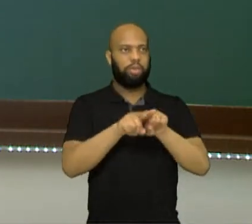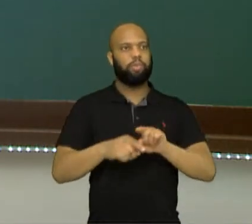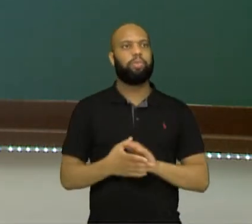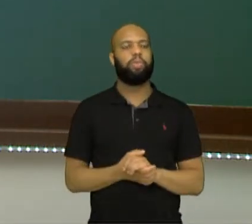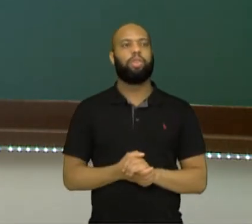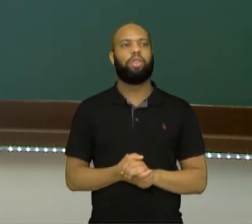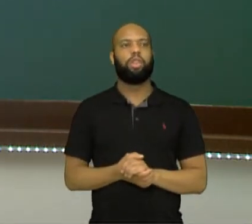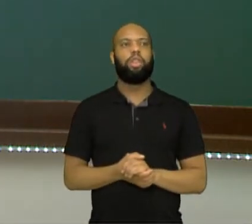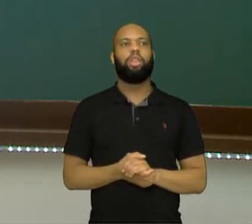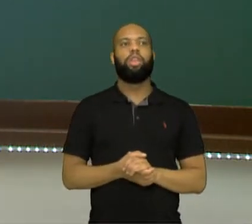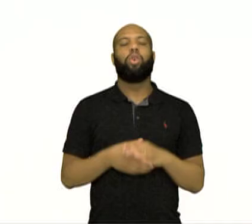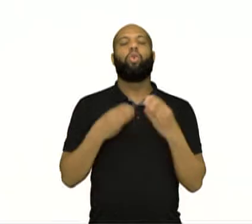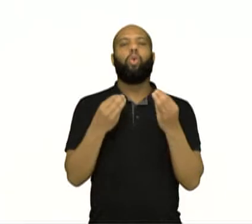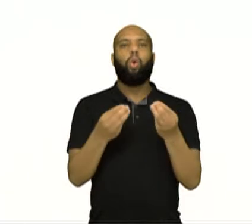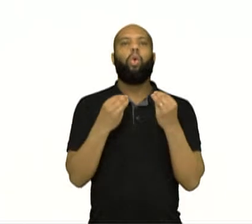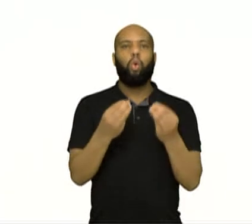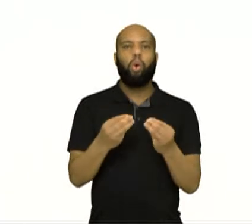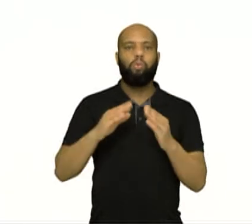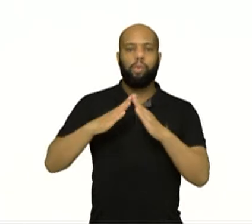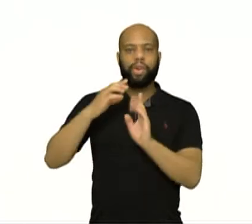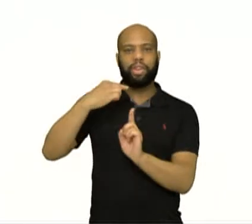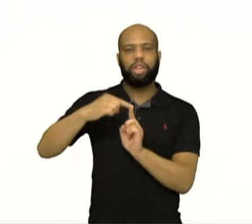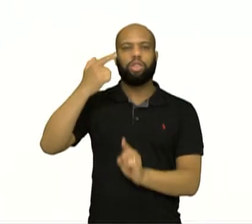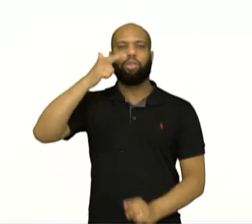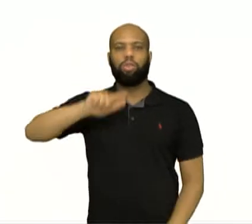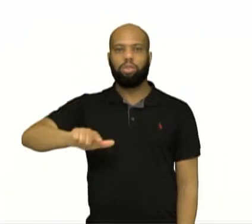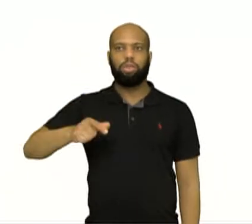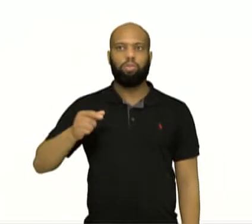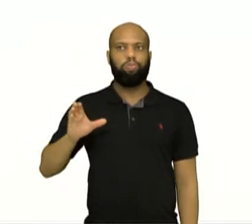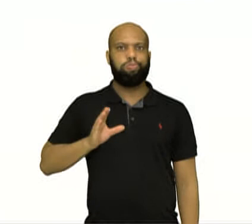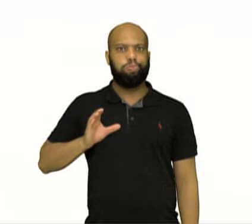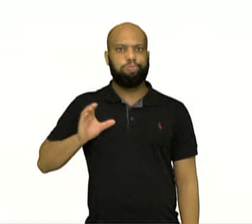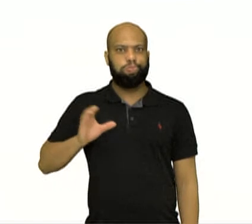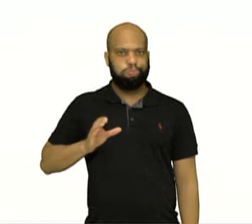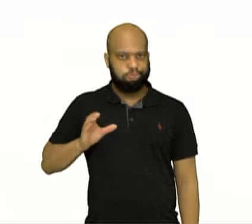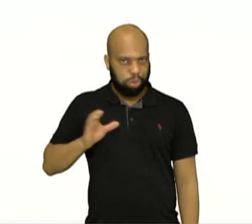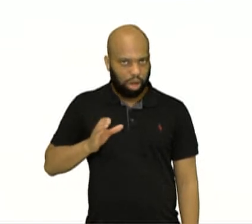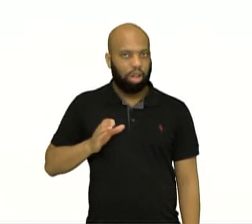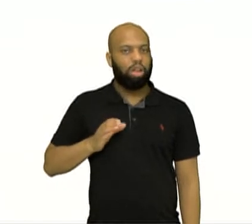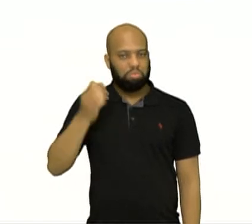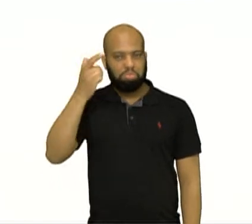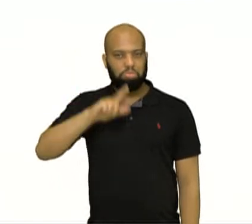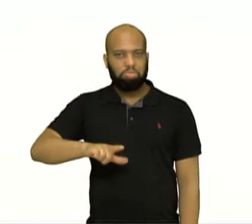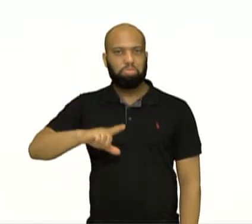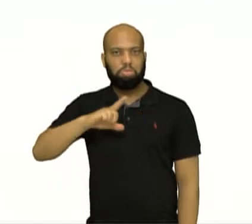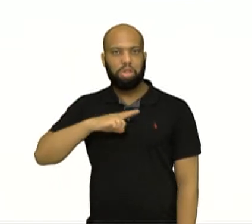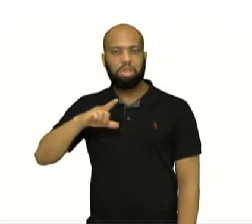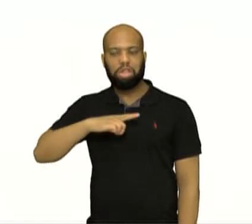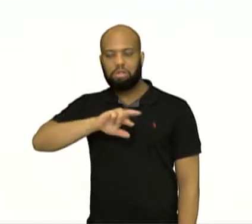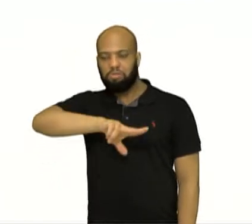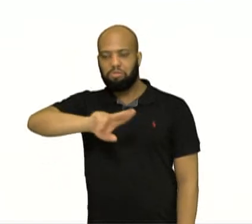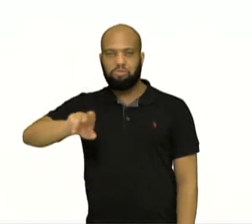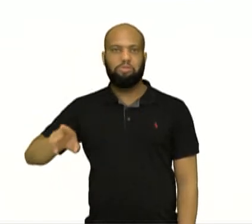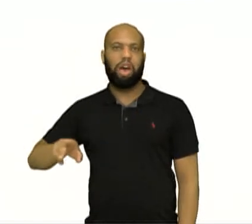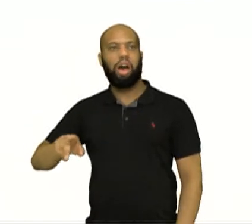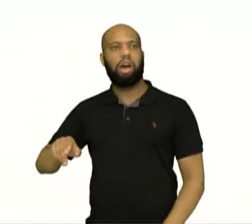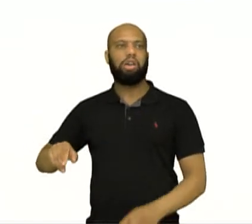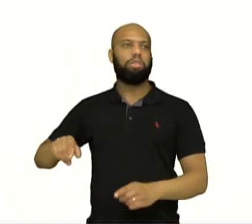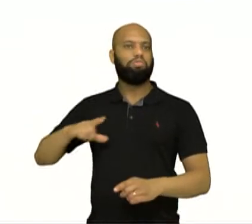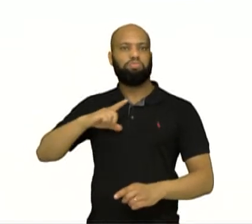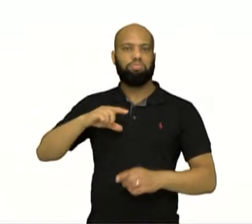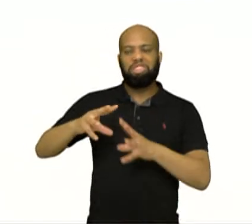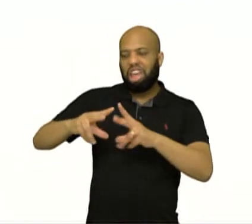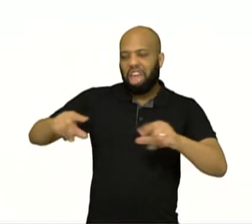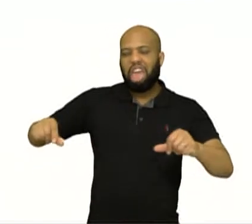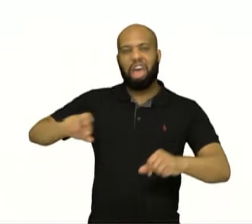E a gente vai ter o patrimônio da Igreja, a Igreja vai enriquecer, né, vai ter vários patrimônios durante a Idade Média,